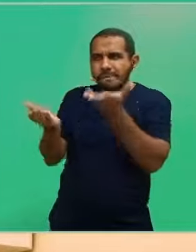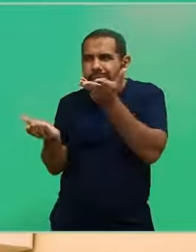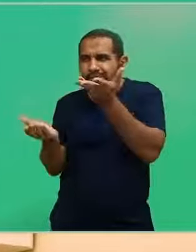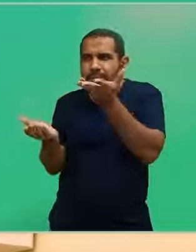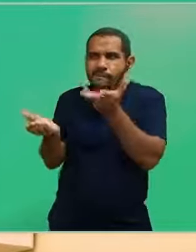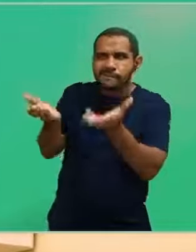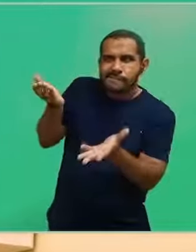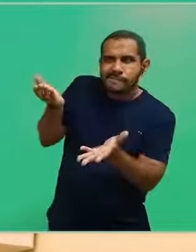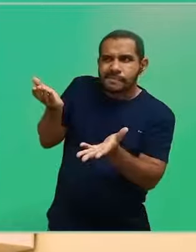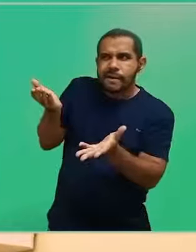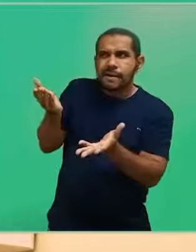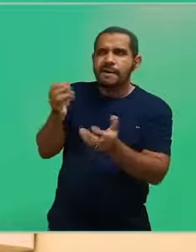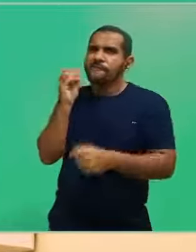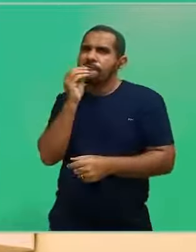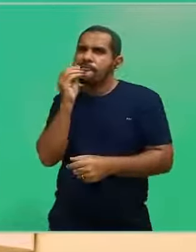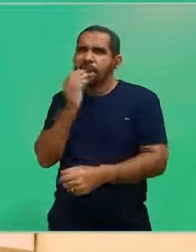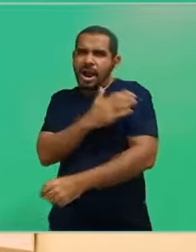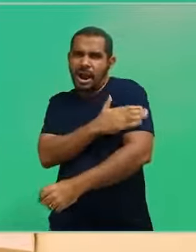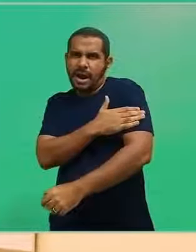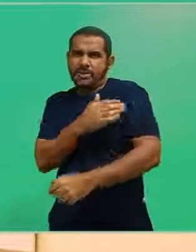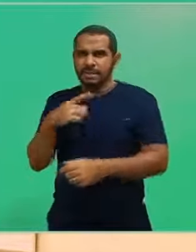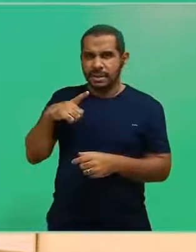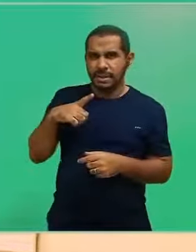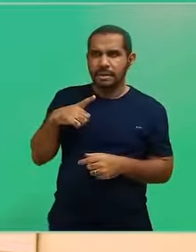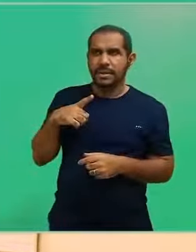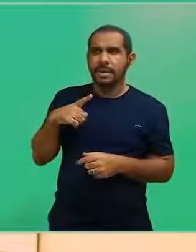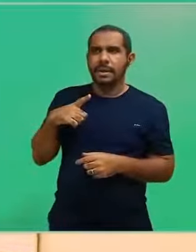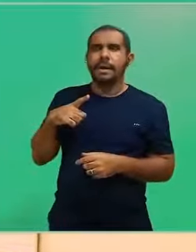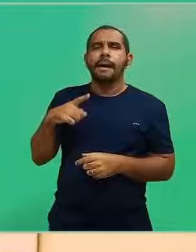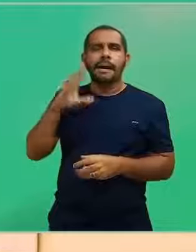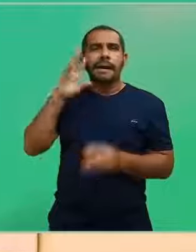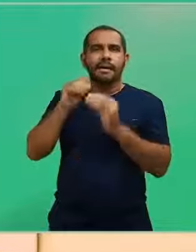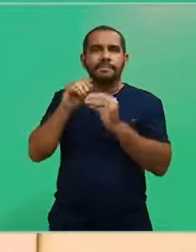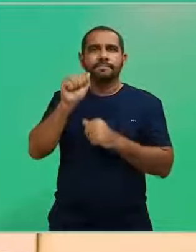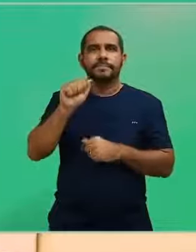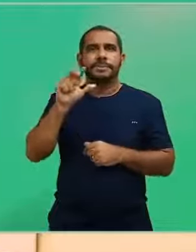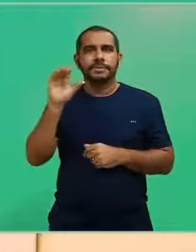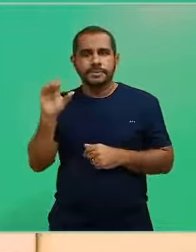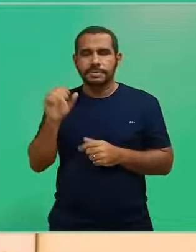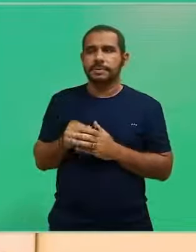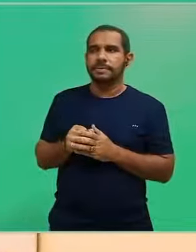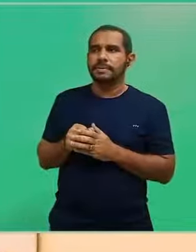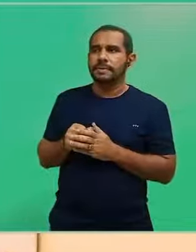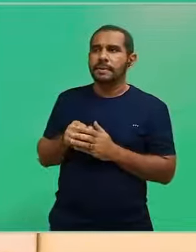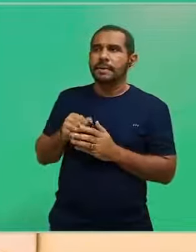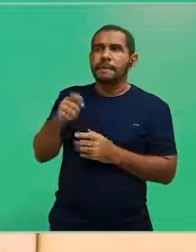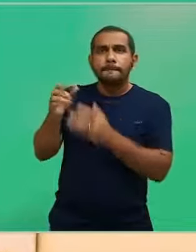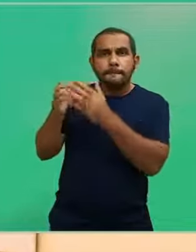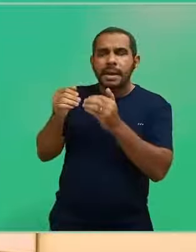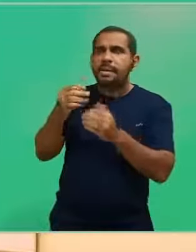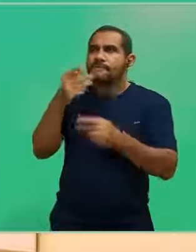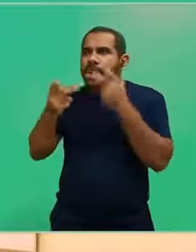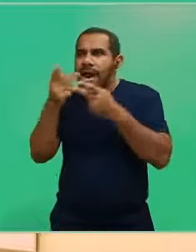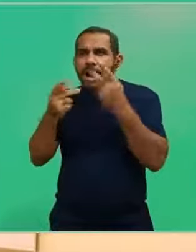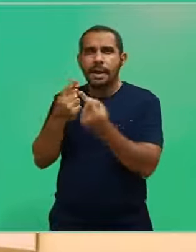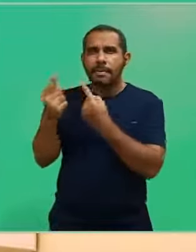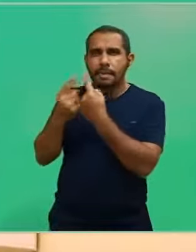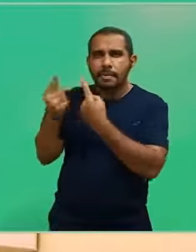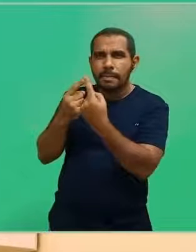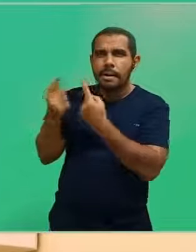Se a pessoa tem dificuldade de levar um dos braços, ou seja, tem uma fraqueza de um lado do corpo, isso também é um sinal de AVC. Peça para a pessoa falar.